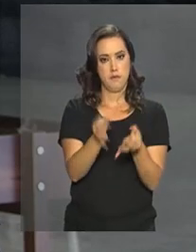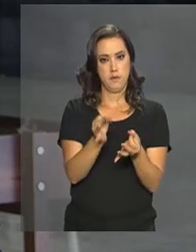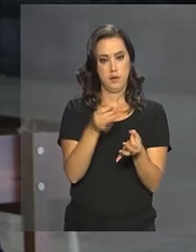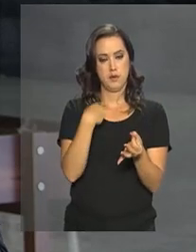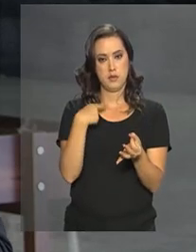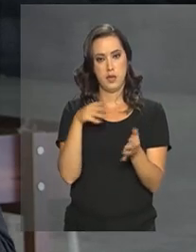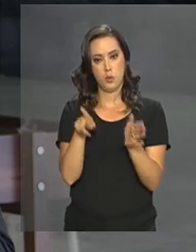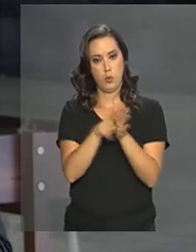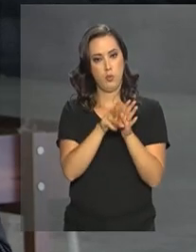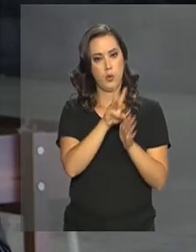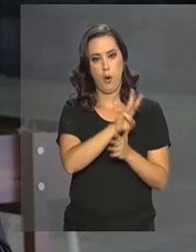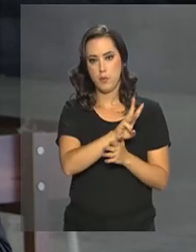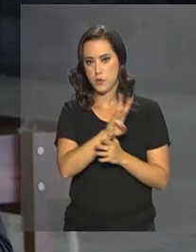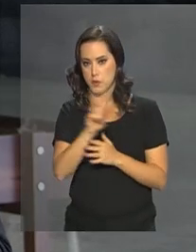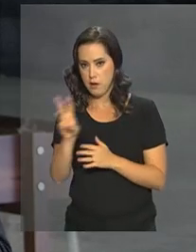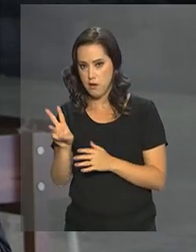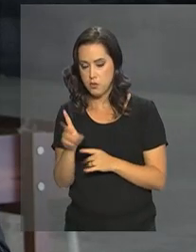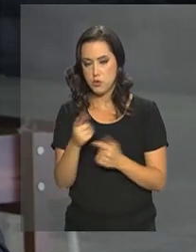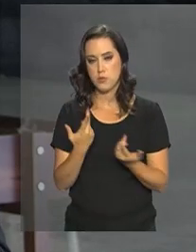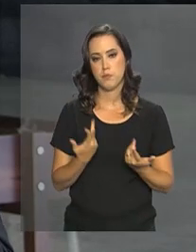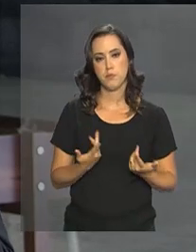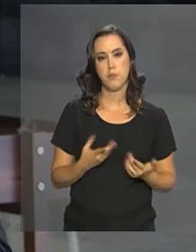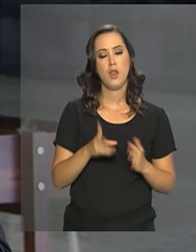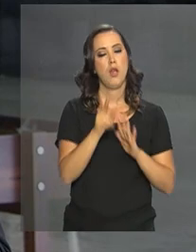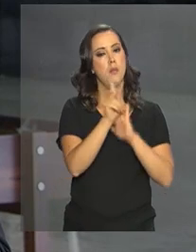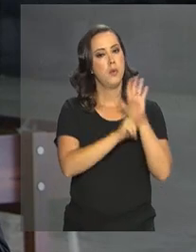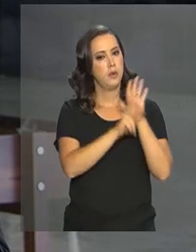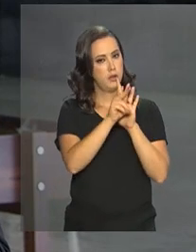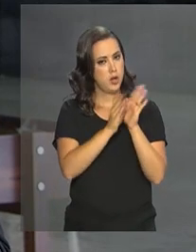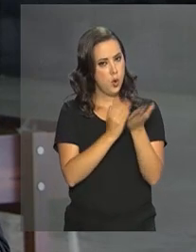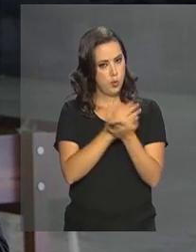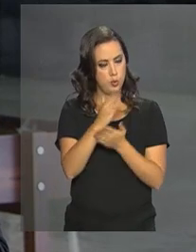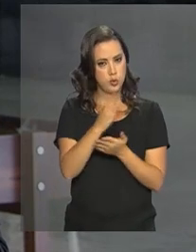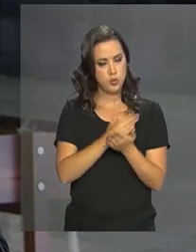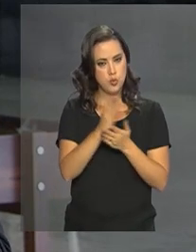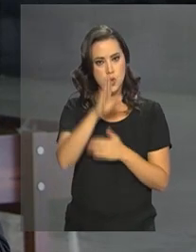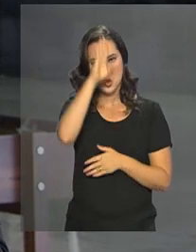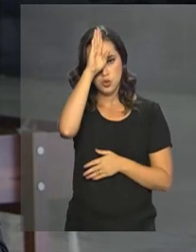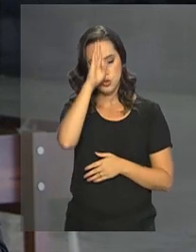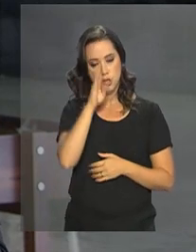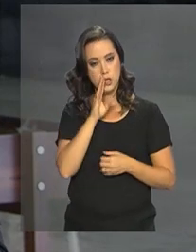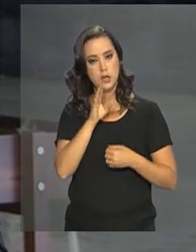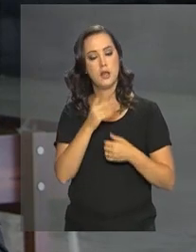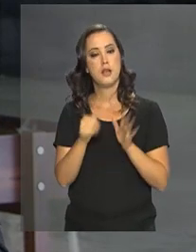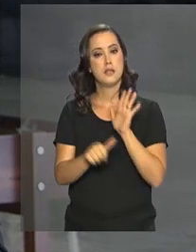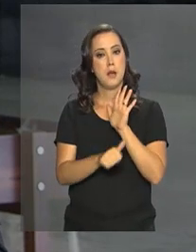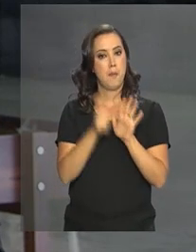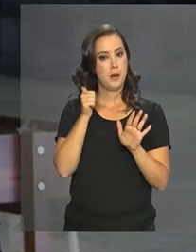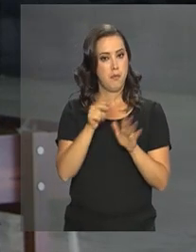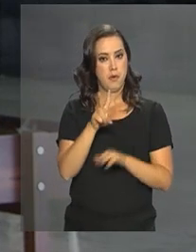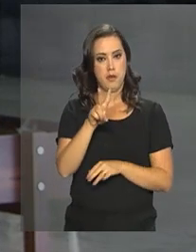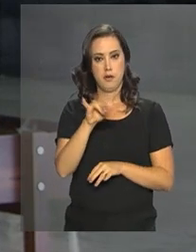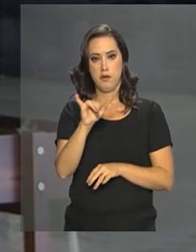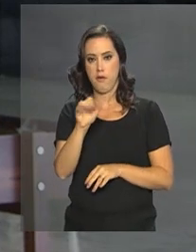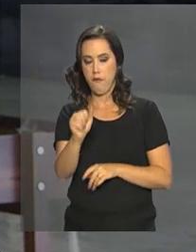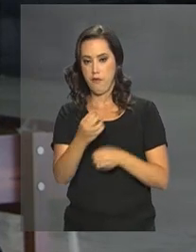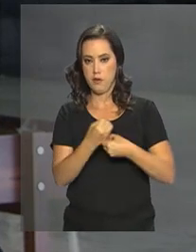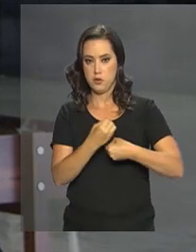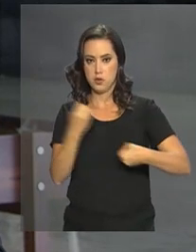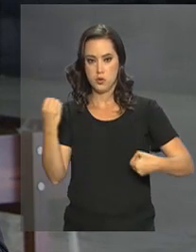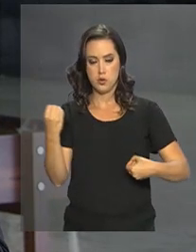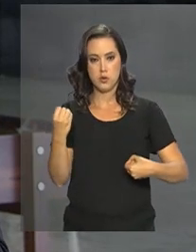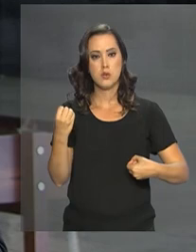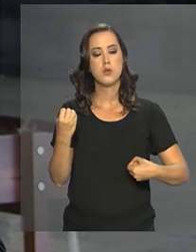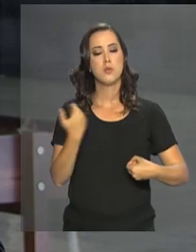seus sites. A portaria mantém a gratuidade da expedição do registro da primeira via do diploma, do